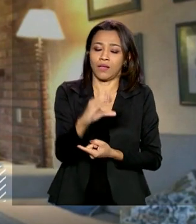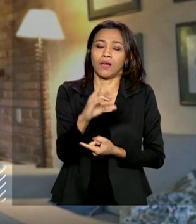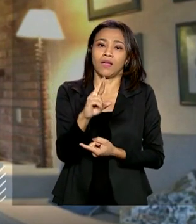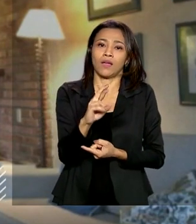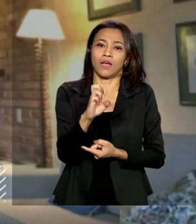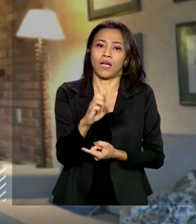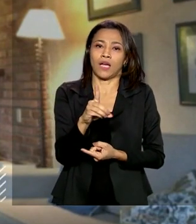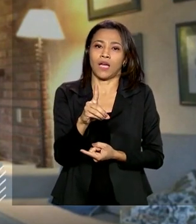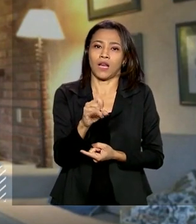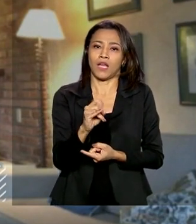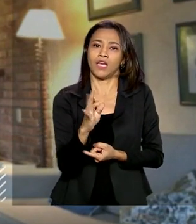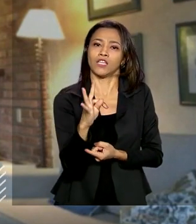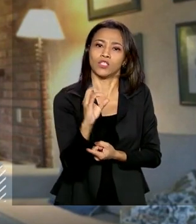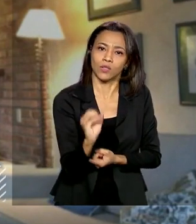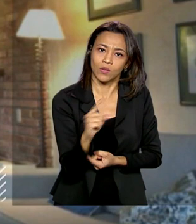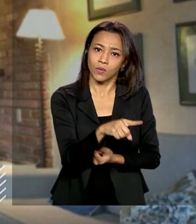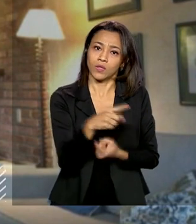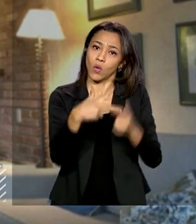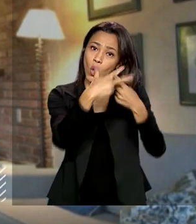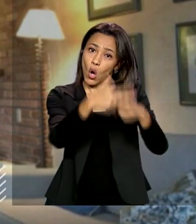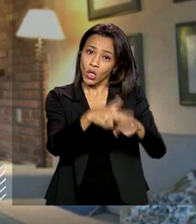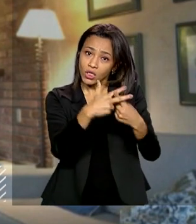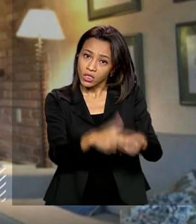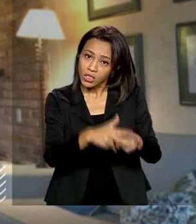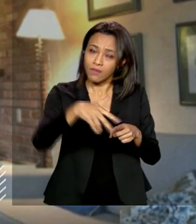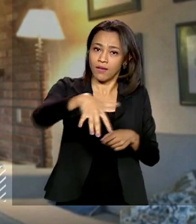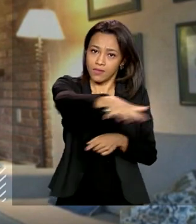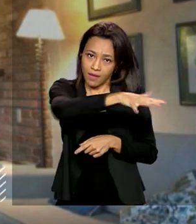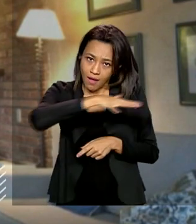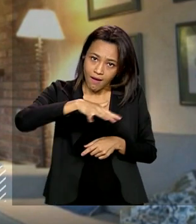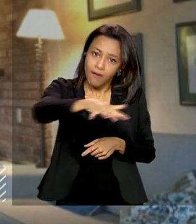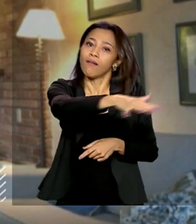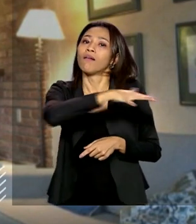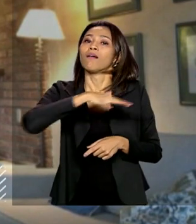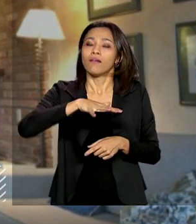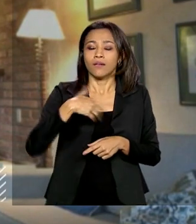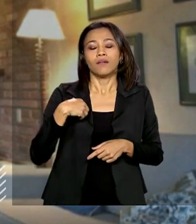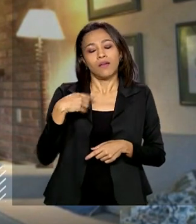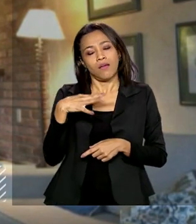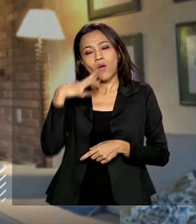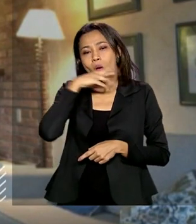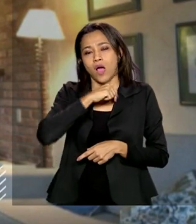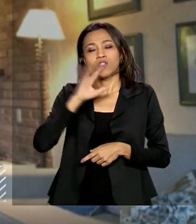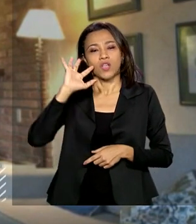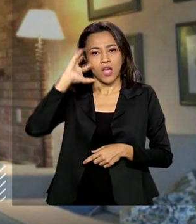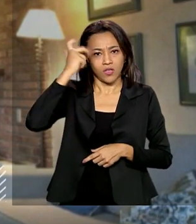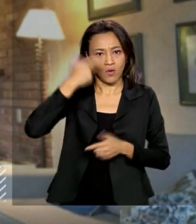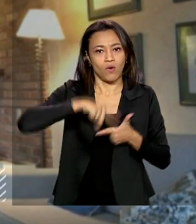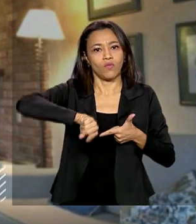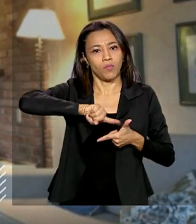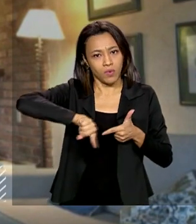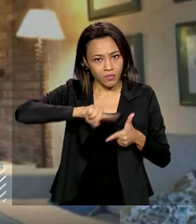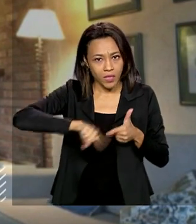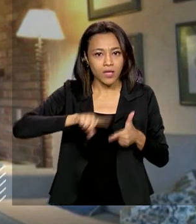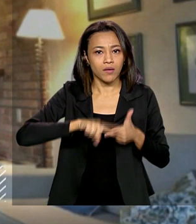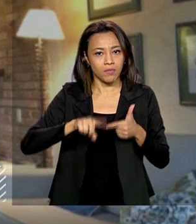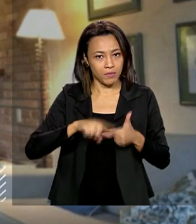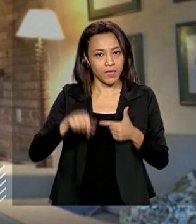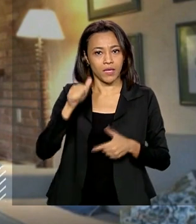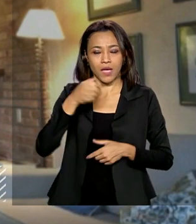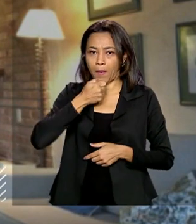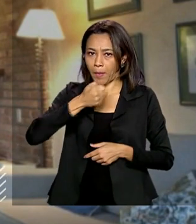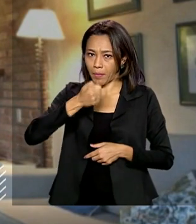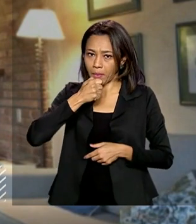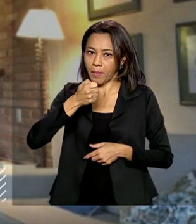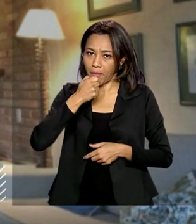Então, corrigir o setor de serviços, dentro da discussão, eu acho que resolve esse problema que a Vanessa está